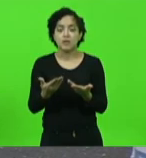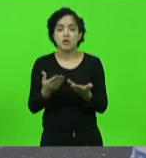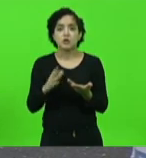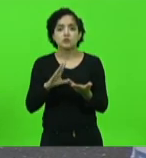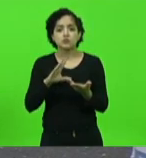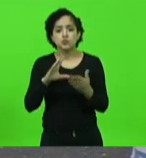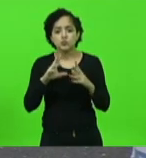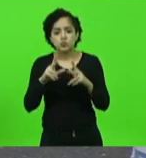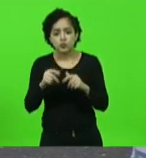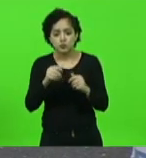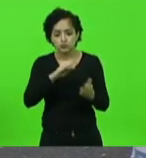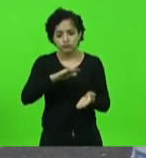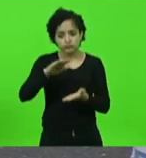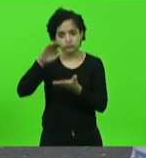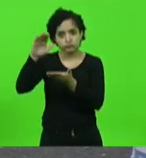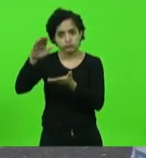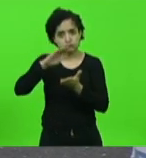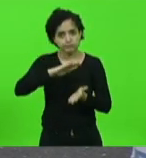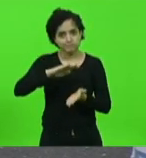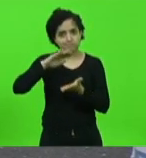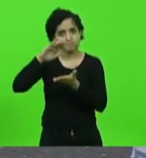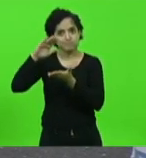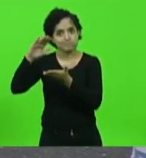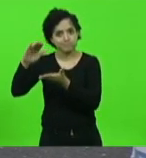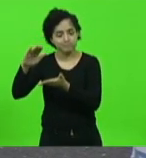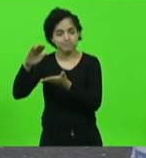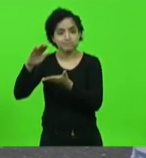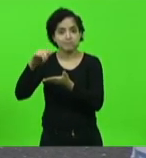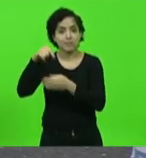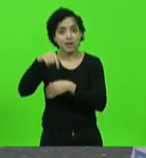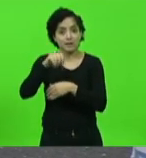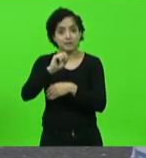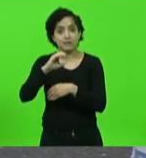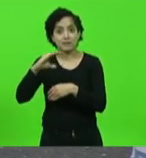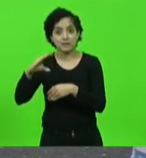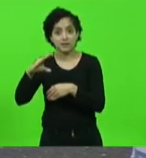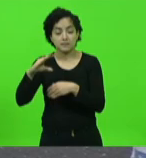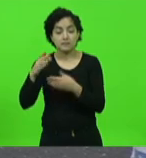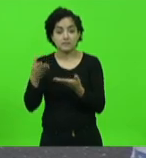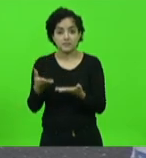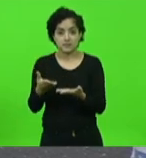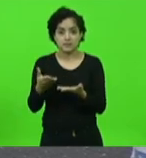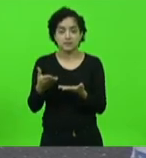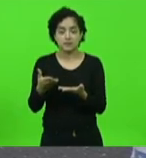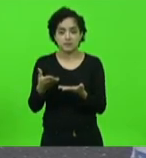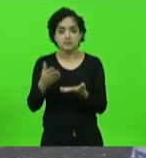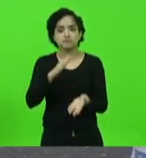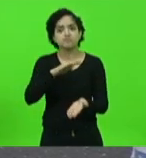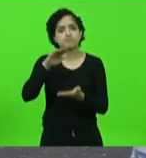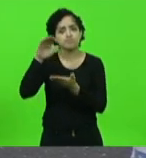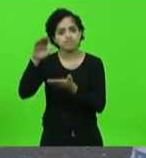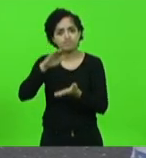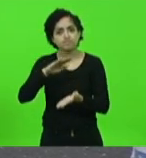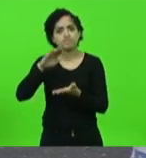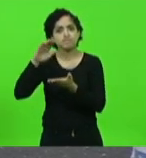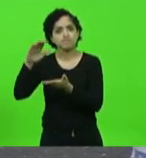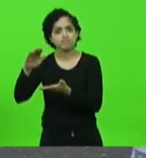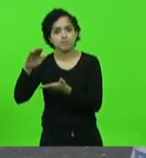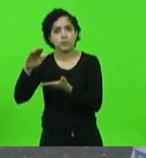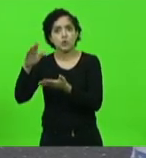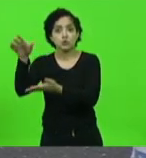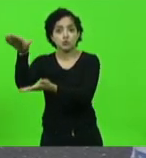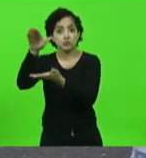exporta e Santa Catarina é um Estado eminentemente exportador mas também tudo que se